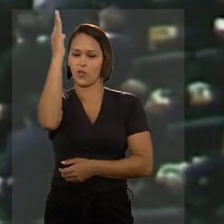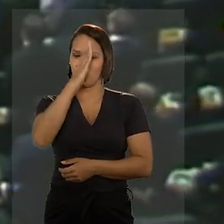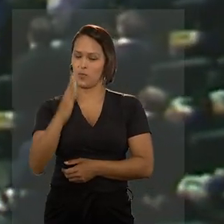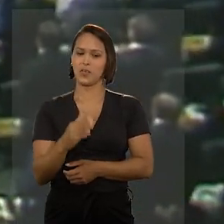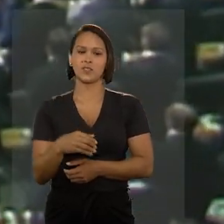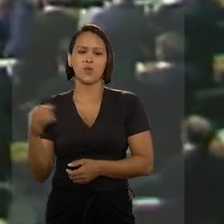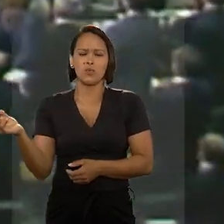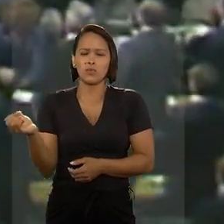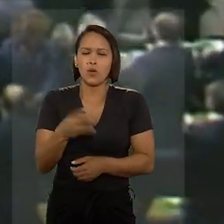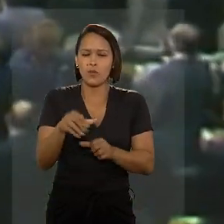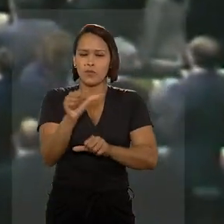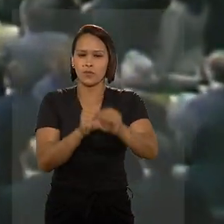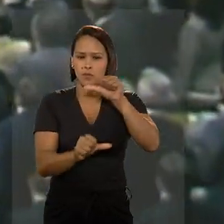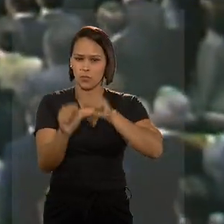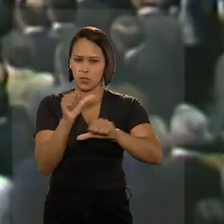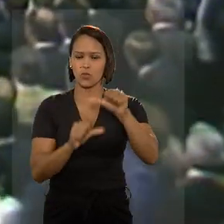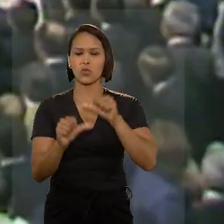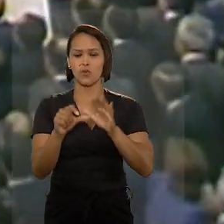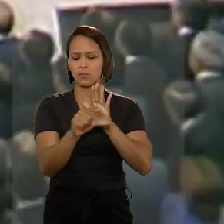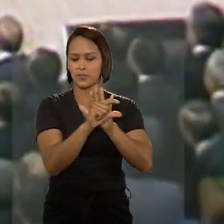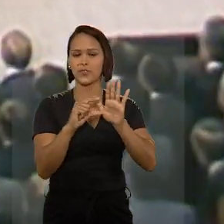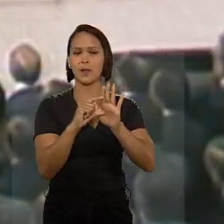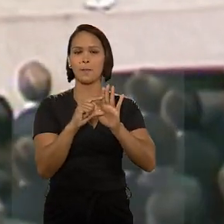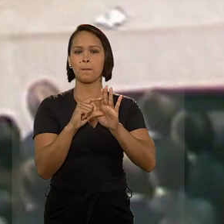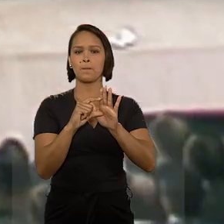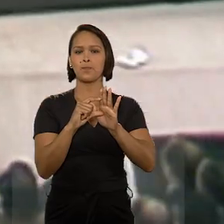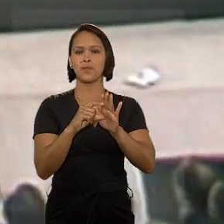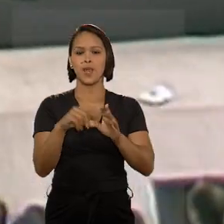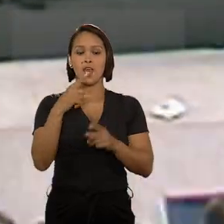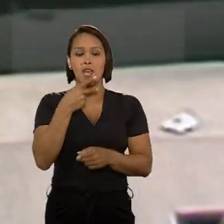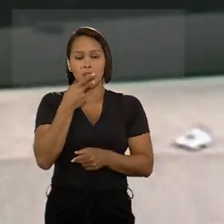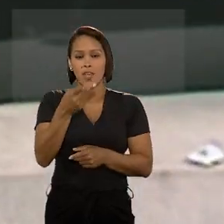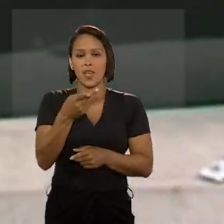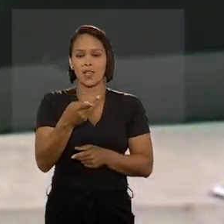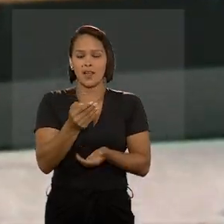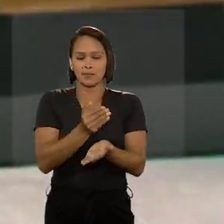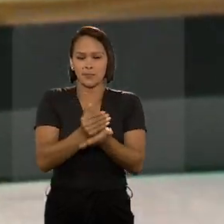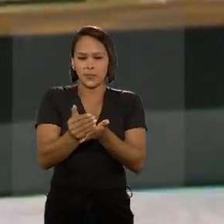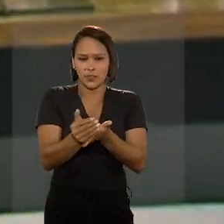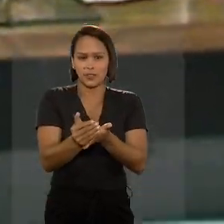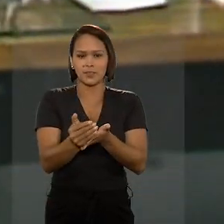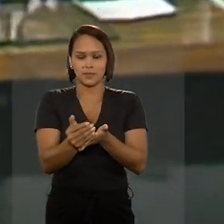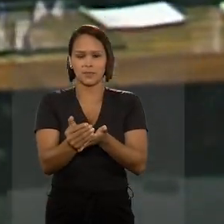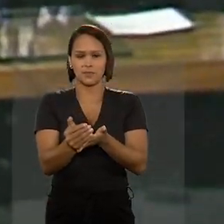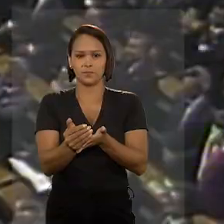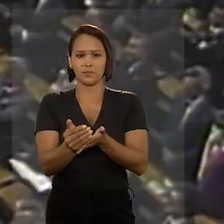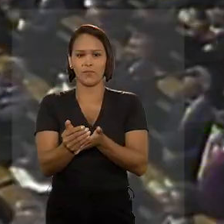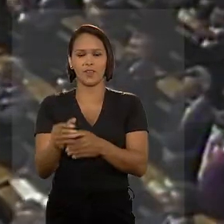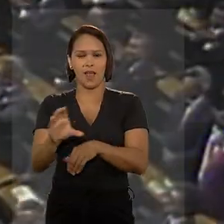que a história do Brasil ganhou muito mais que um novo capítulo. Declaro promulgada